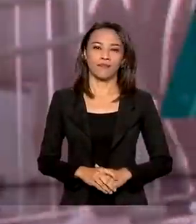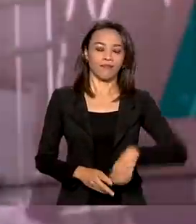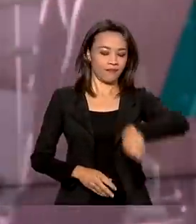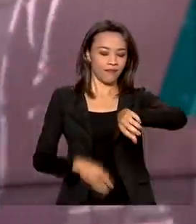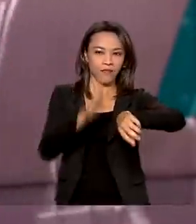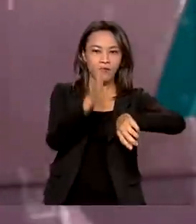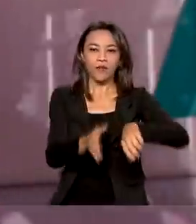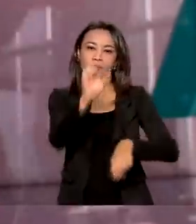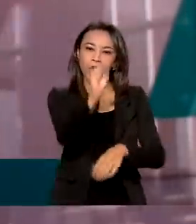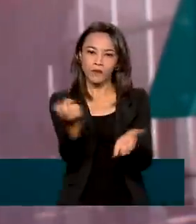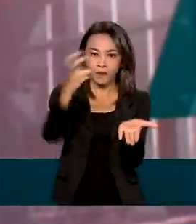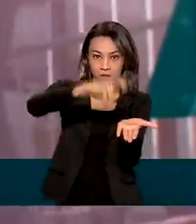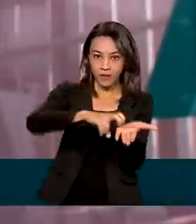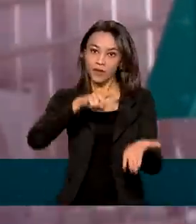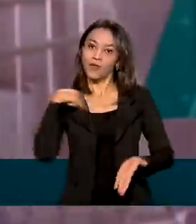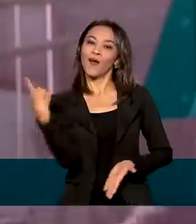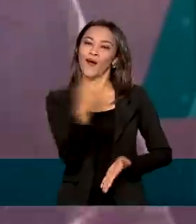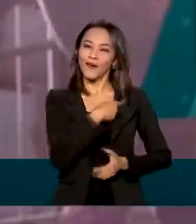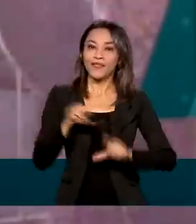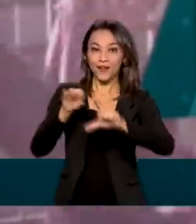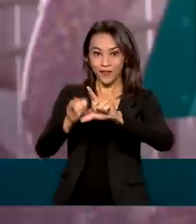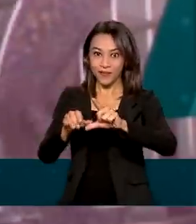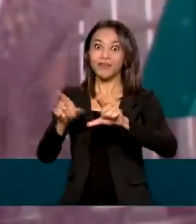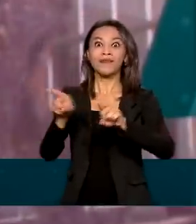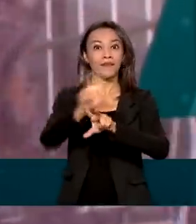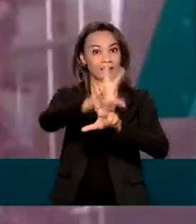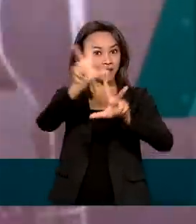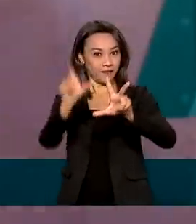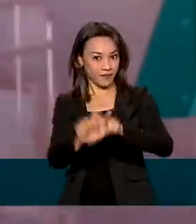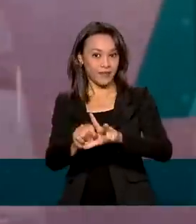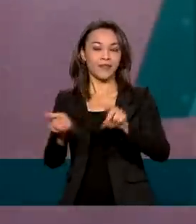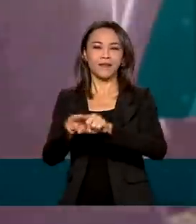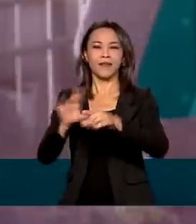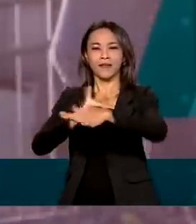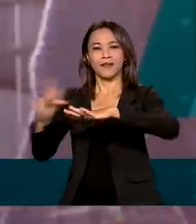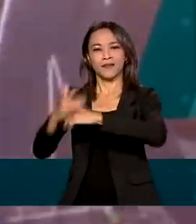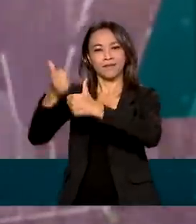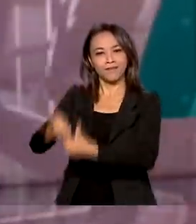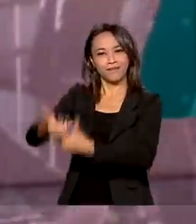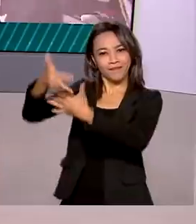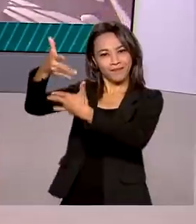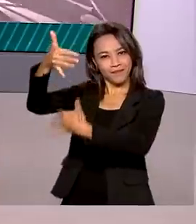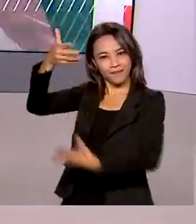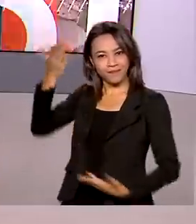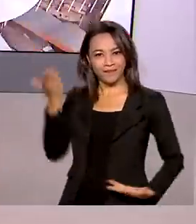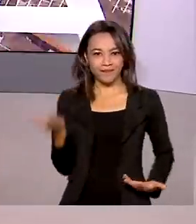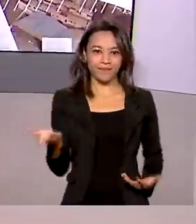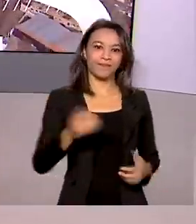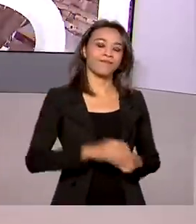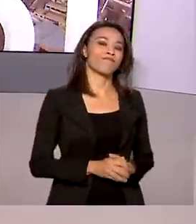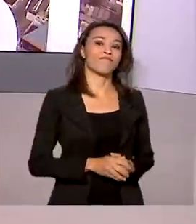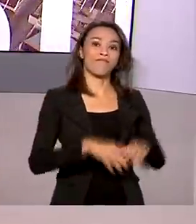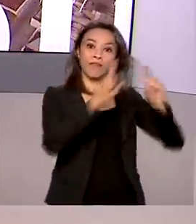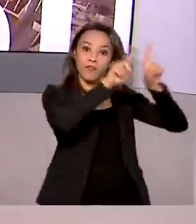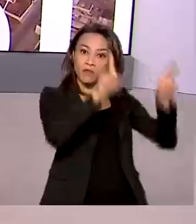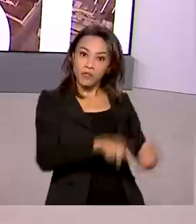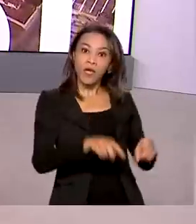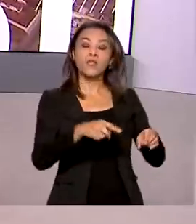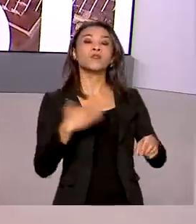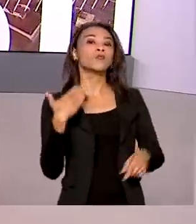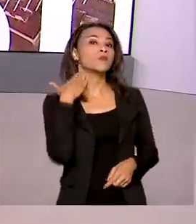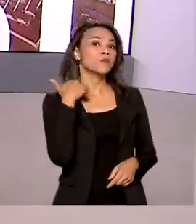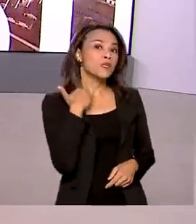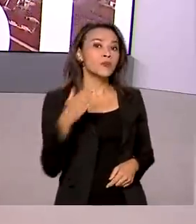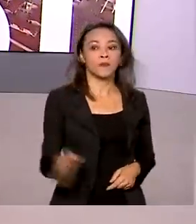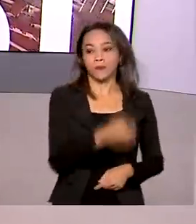Oito horas da manhã, nós estamos ao vivo pela TV Brasil e também redes sociais. Bancários e trabalhadores